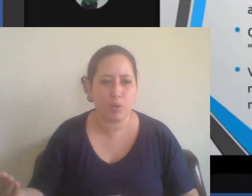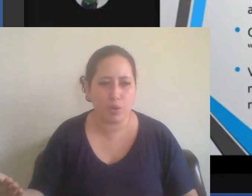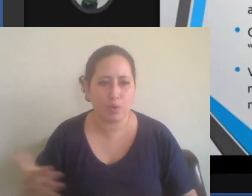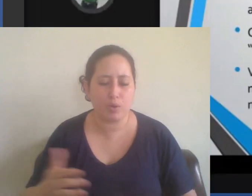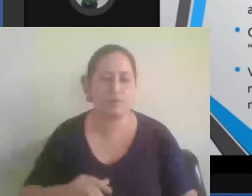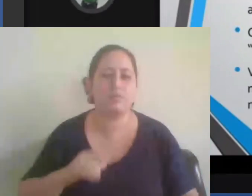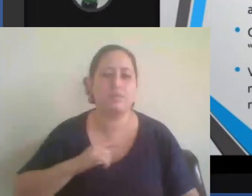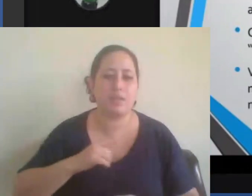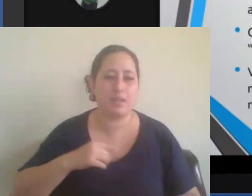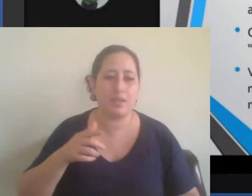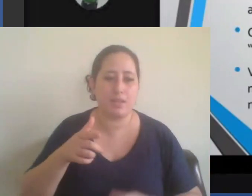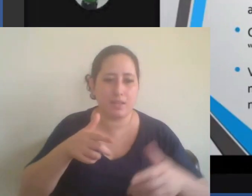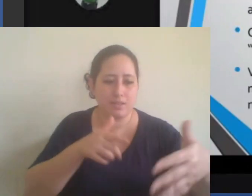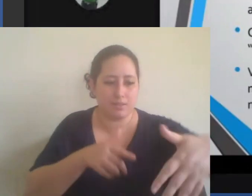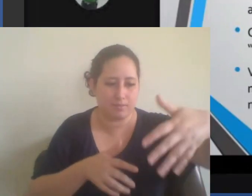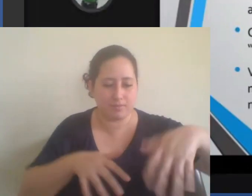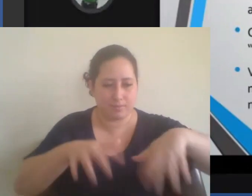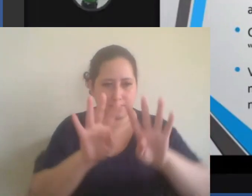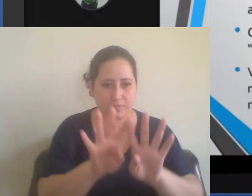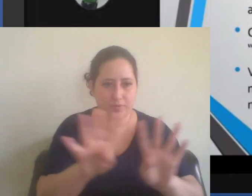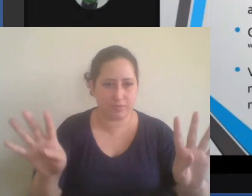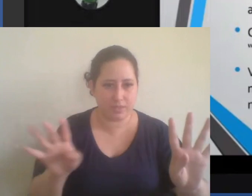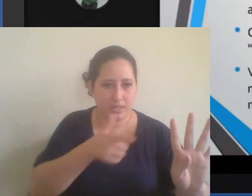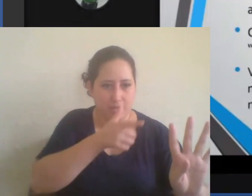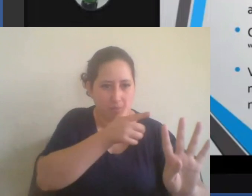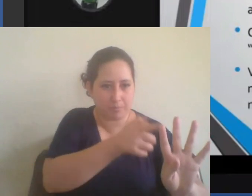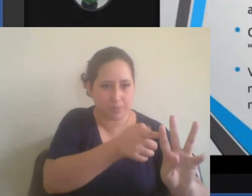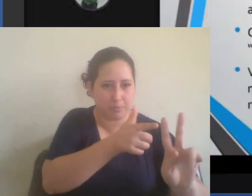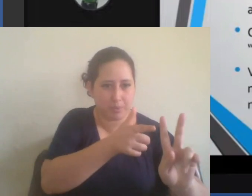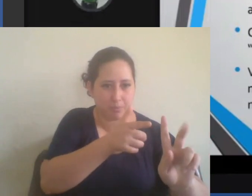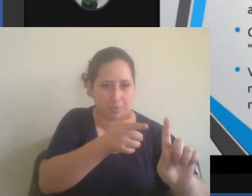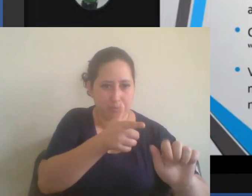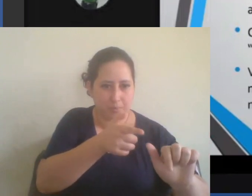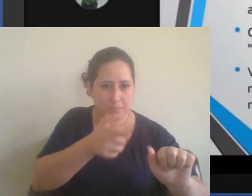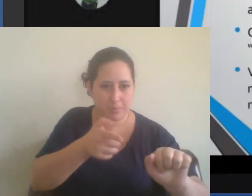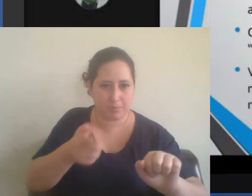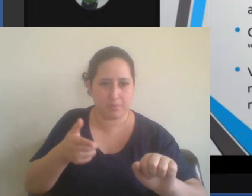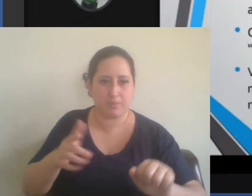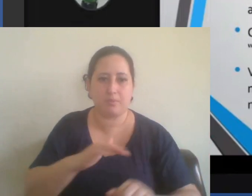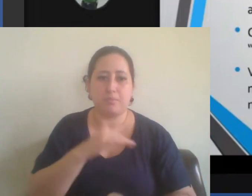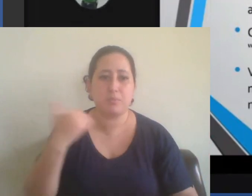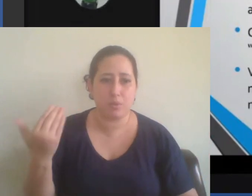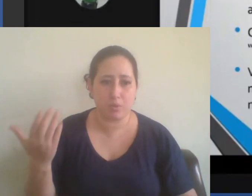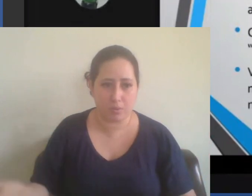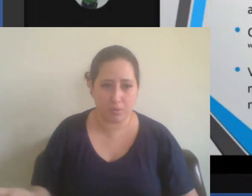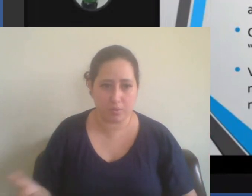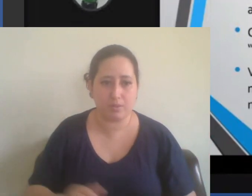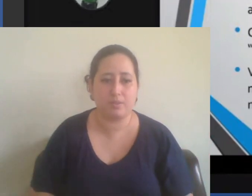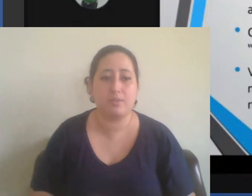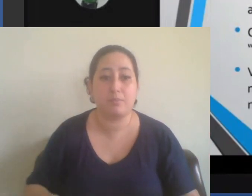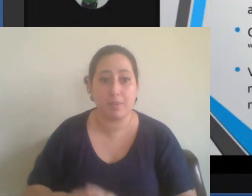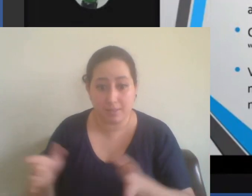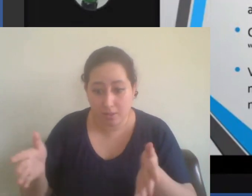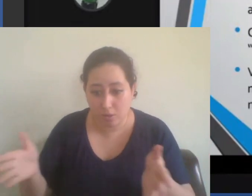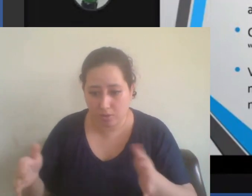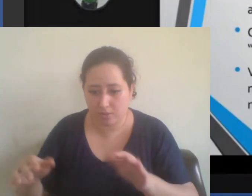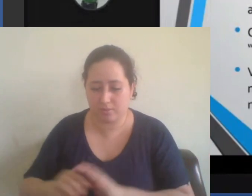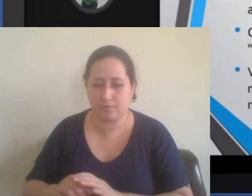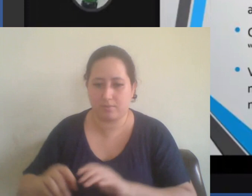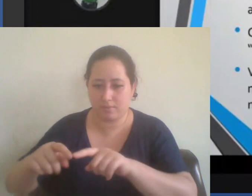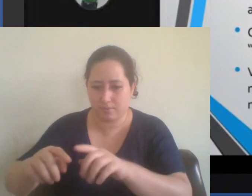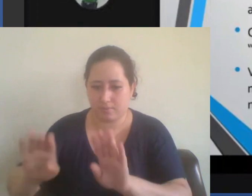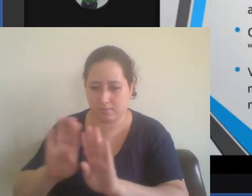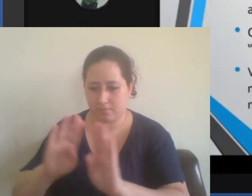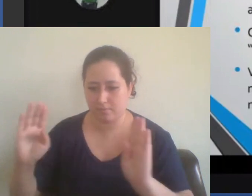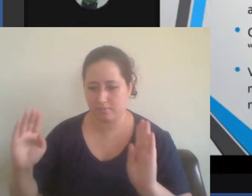mas a guerra e aí é a questão para irmos a parte